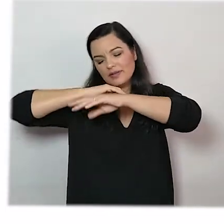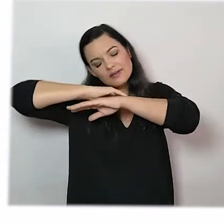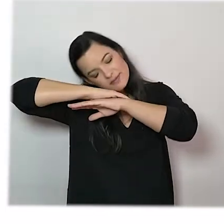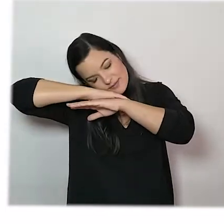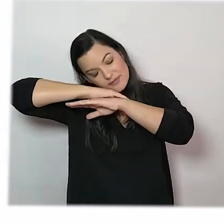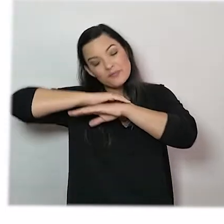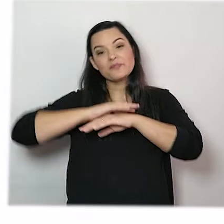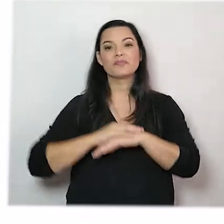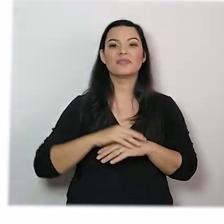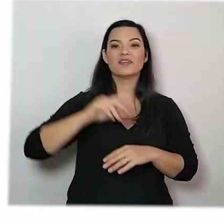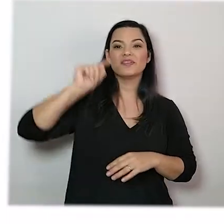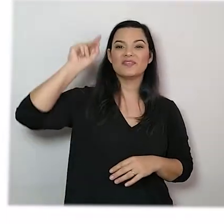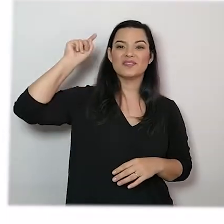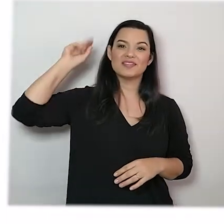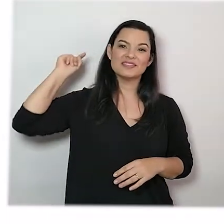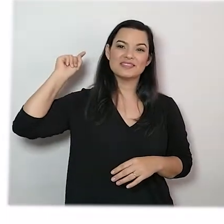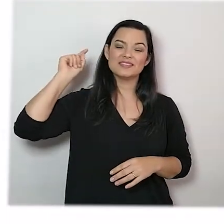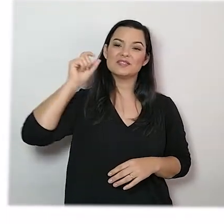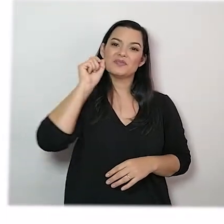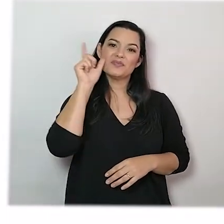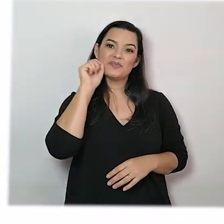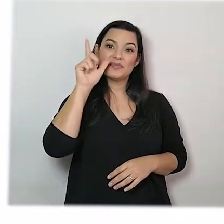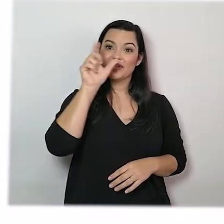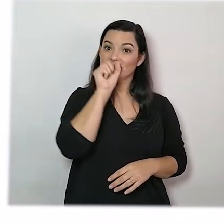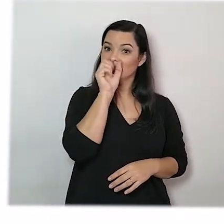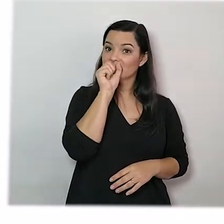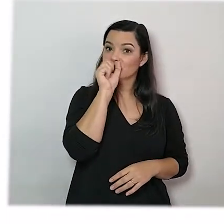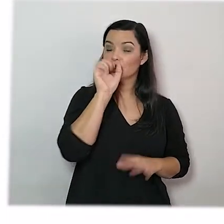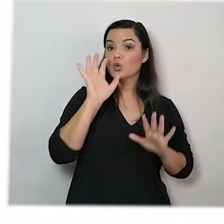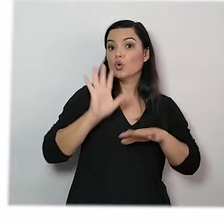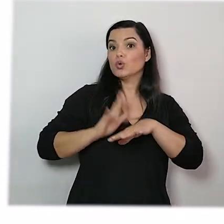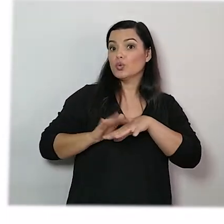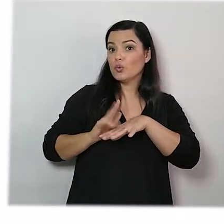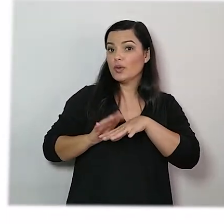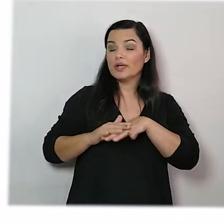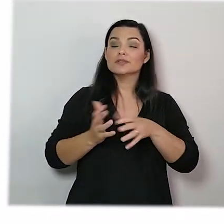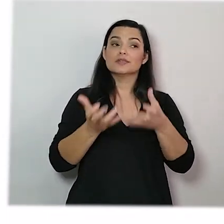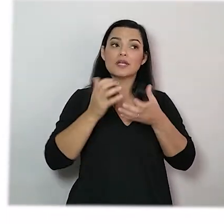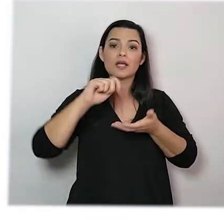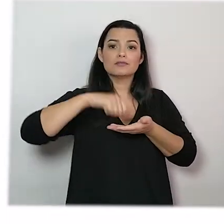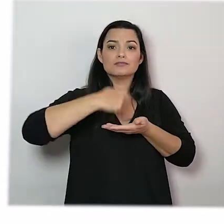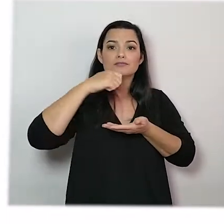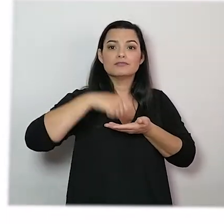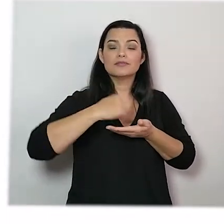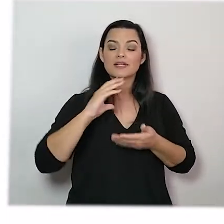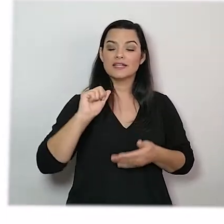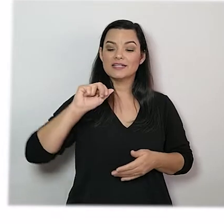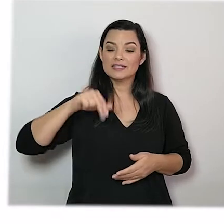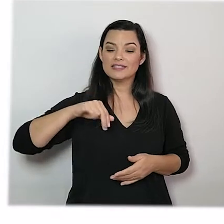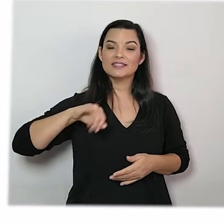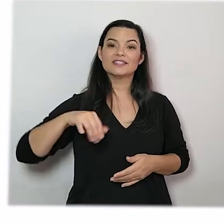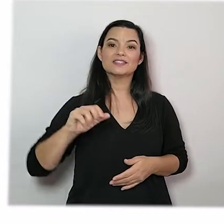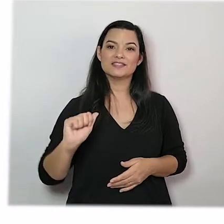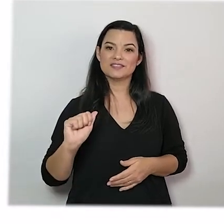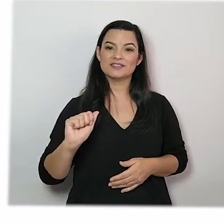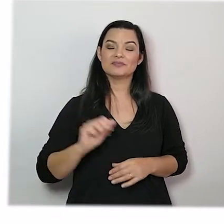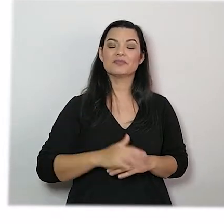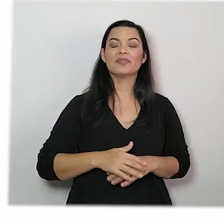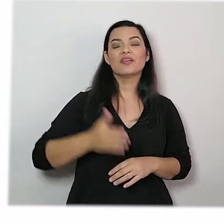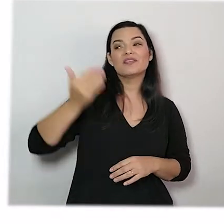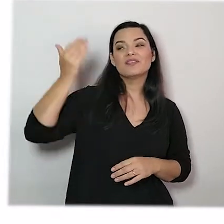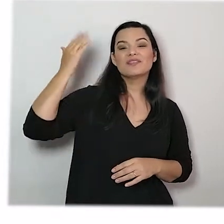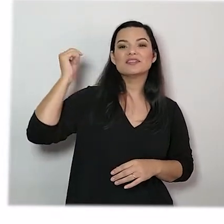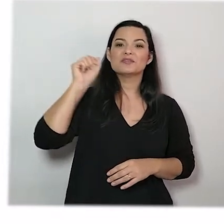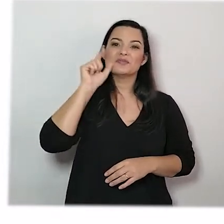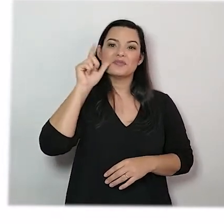Era uma vez um gato laranja. Ficou doente e só queria canja. Era uma vez um gato